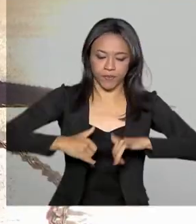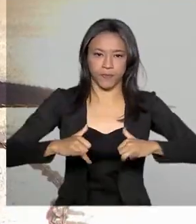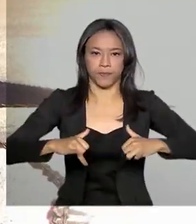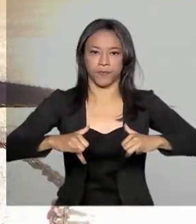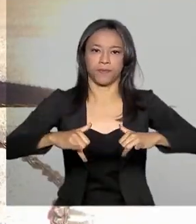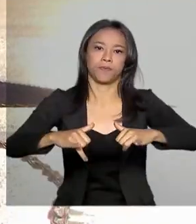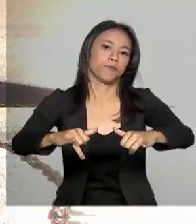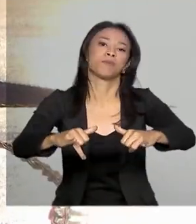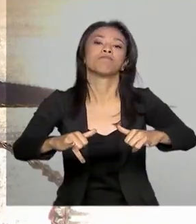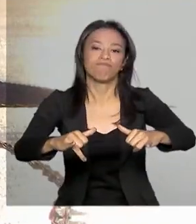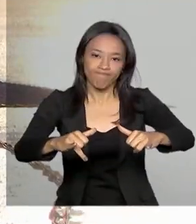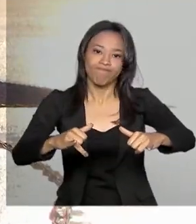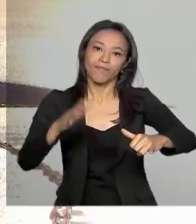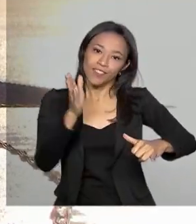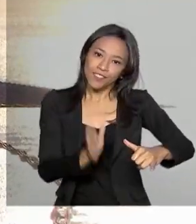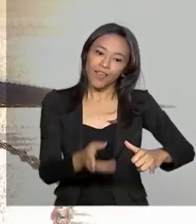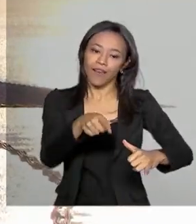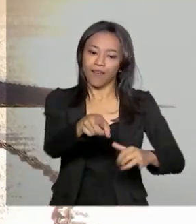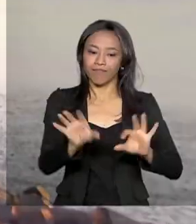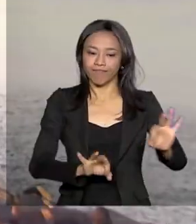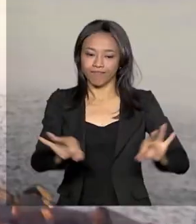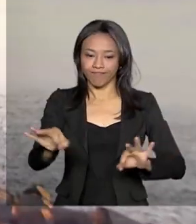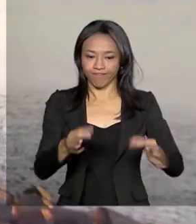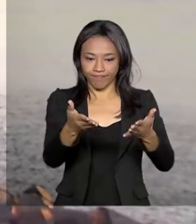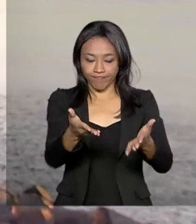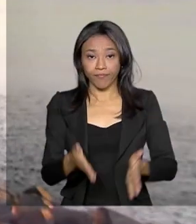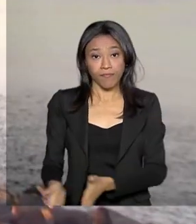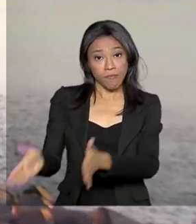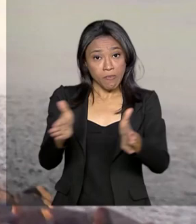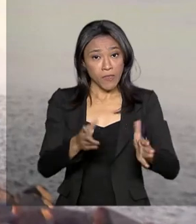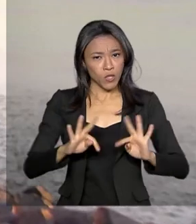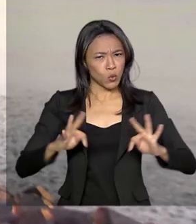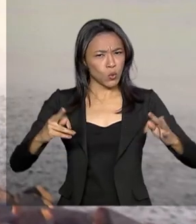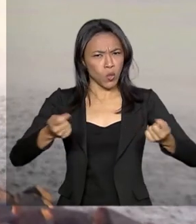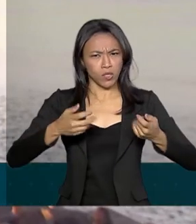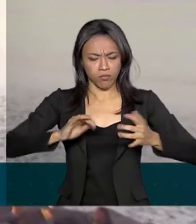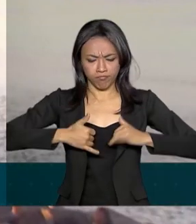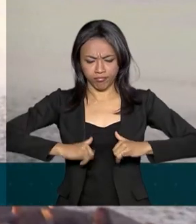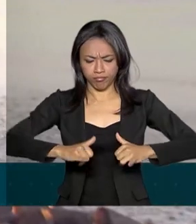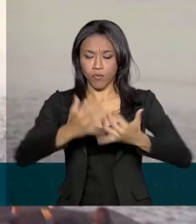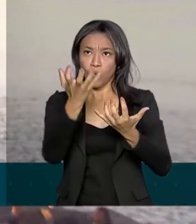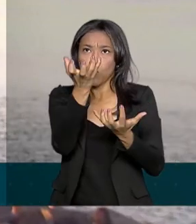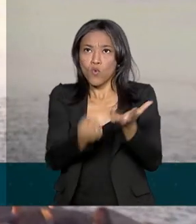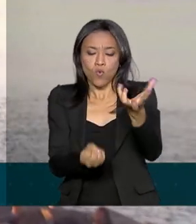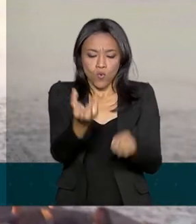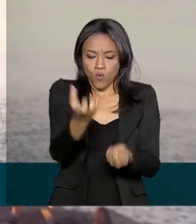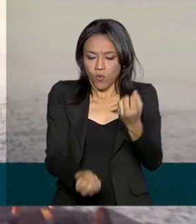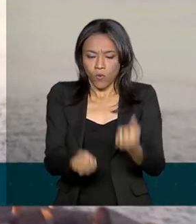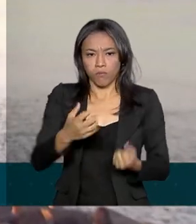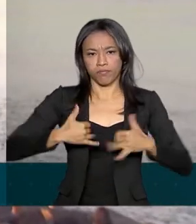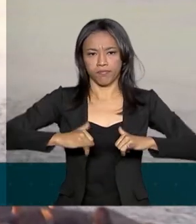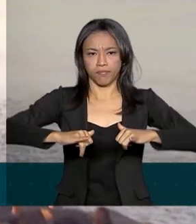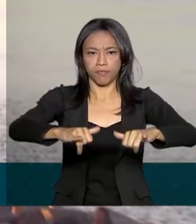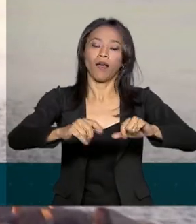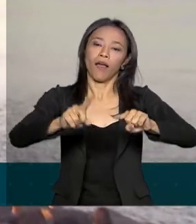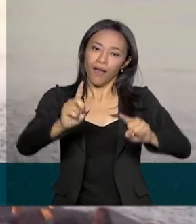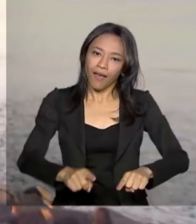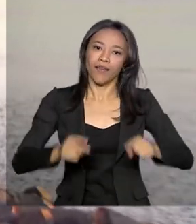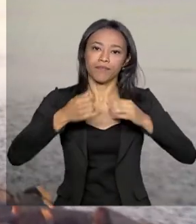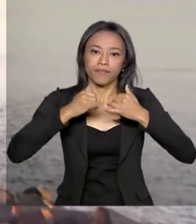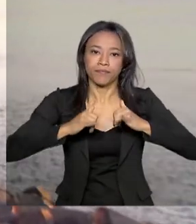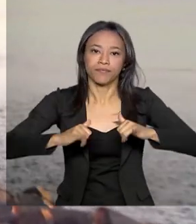estruturas que já existem na hidrelétrica. Toda energia gerada nas placas é transmitida pelos condutores